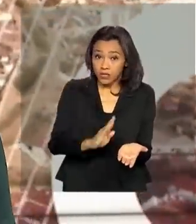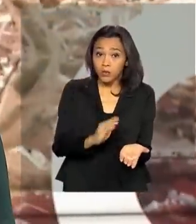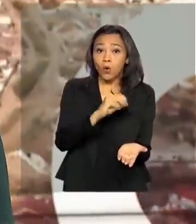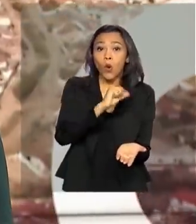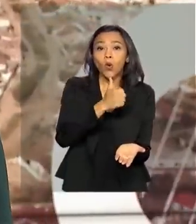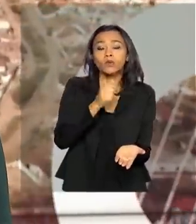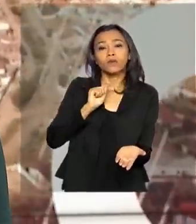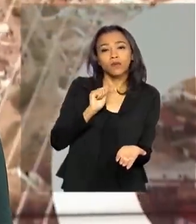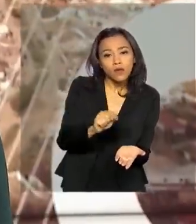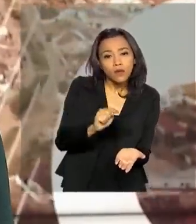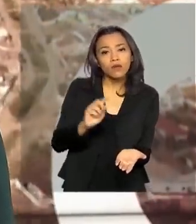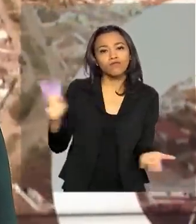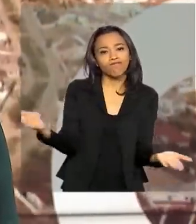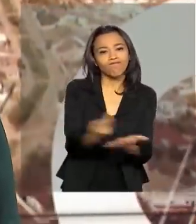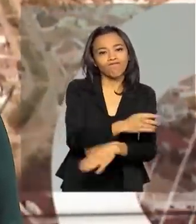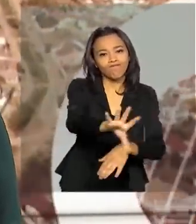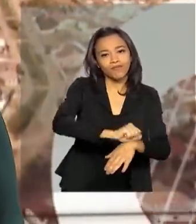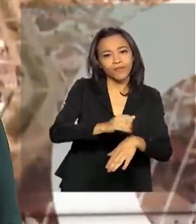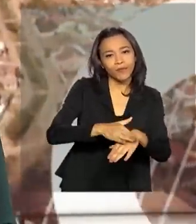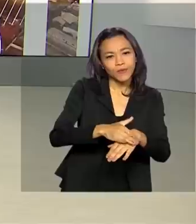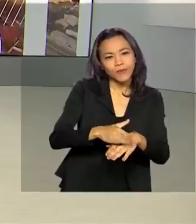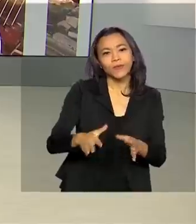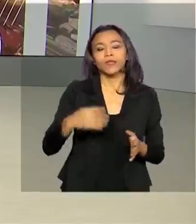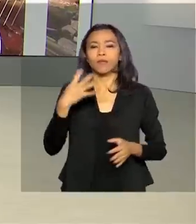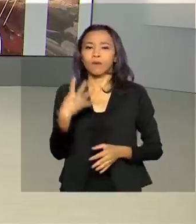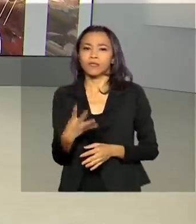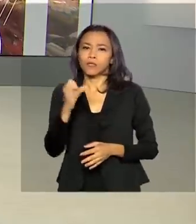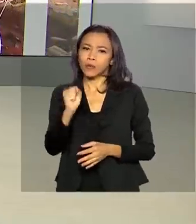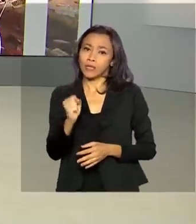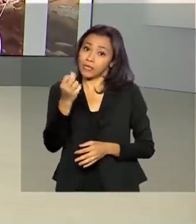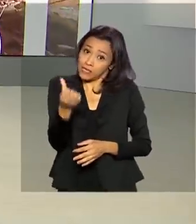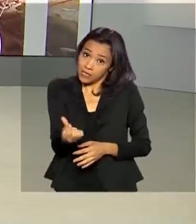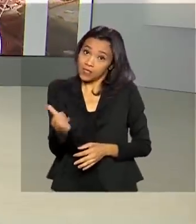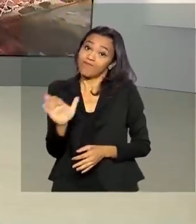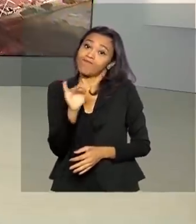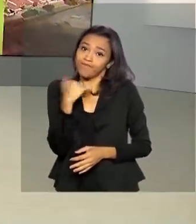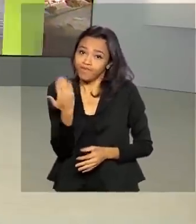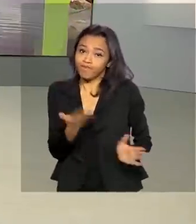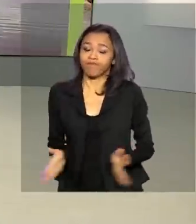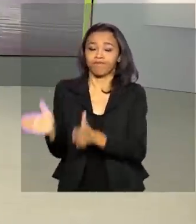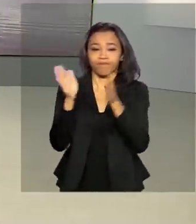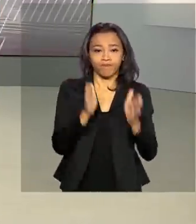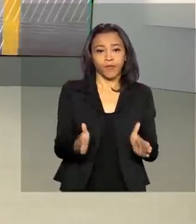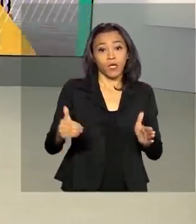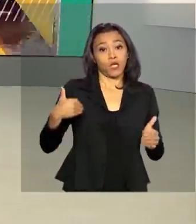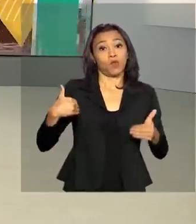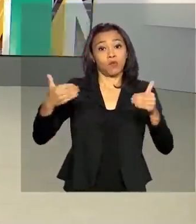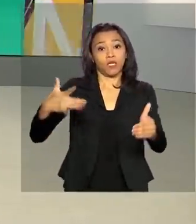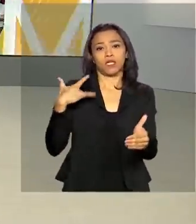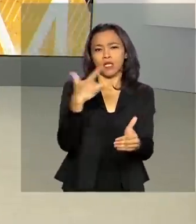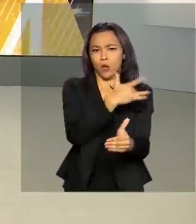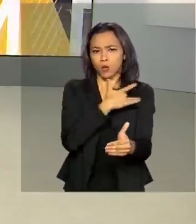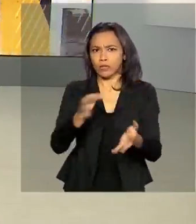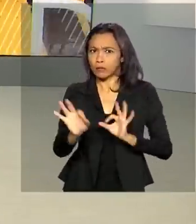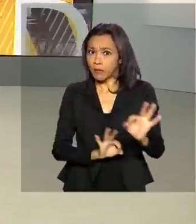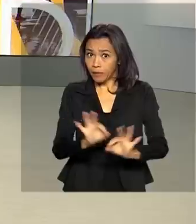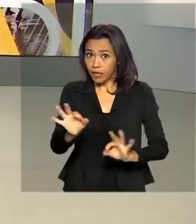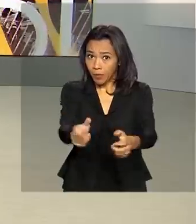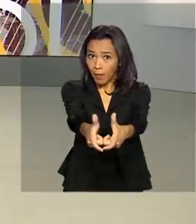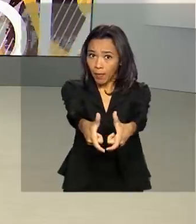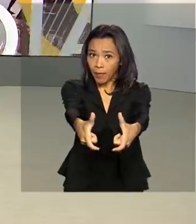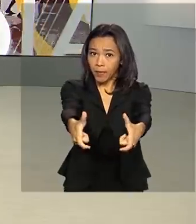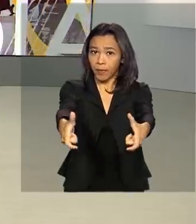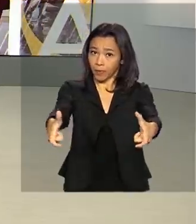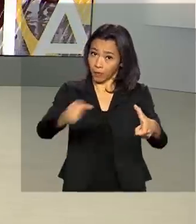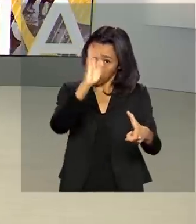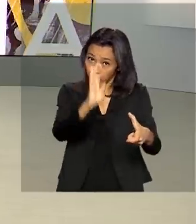e 486 mortes. E o Ministério da Saúde se prepara para o aumento de casos da Covid-19 no